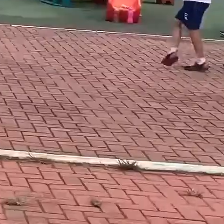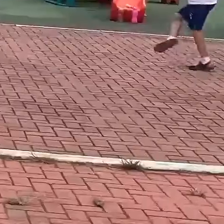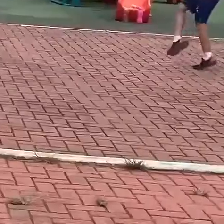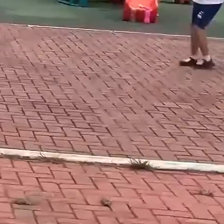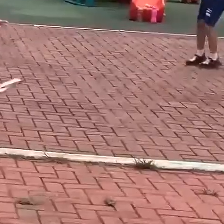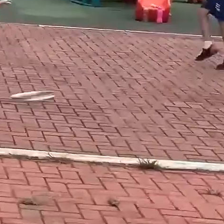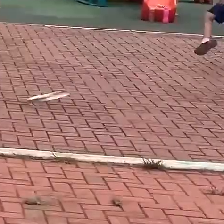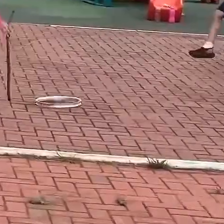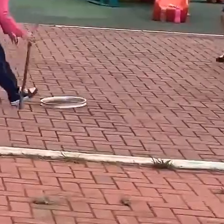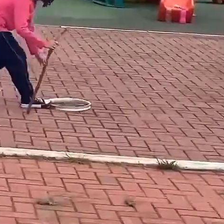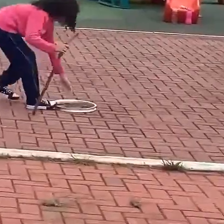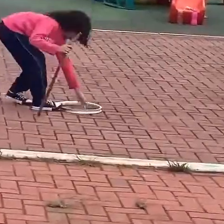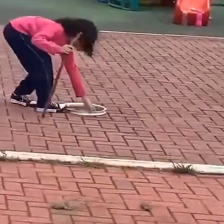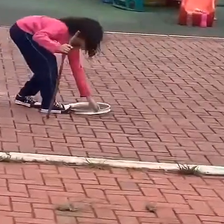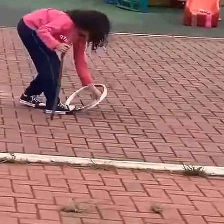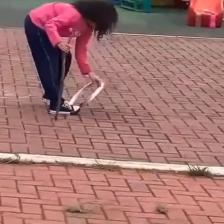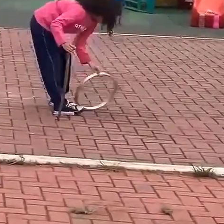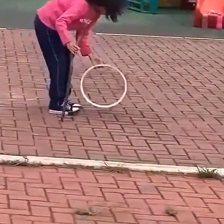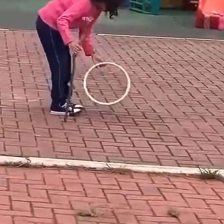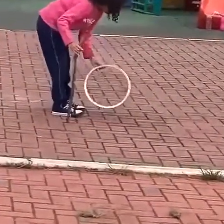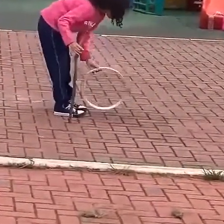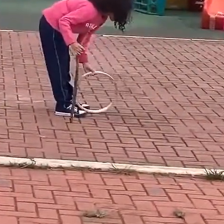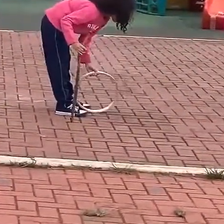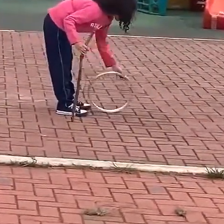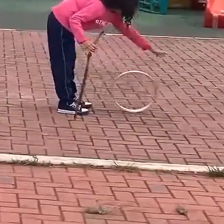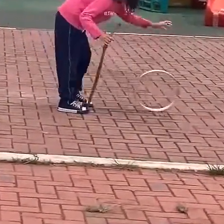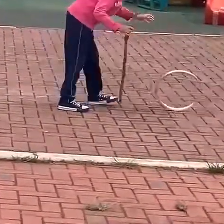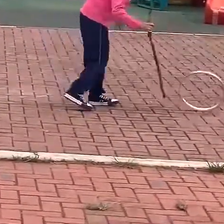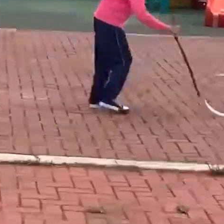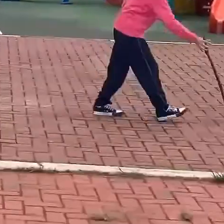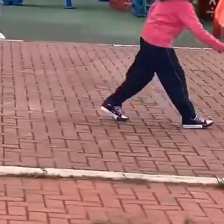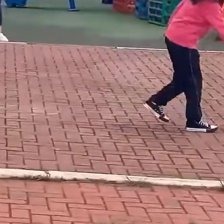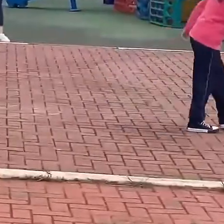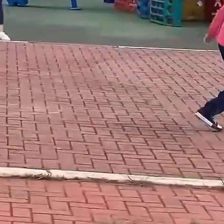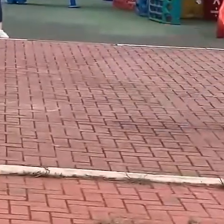A gente pega pode ser um